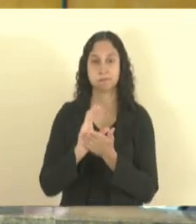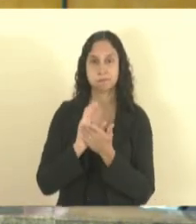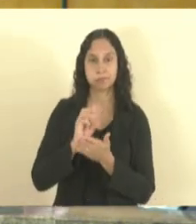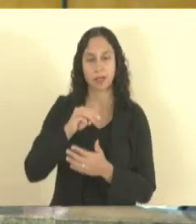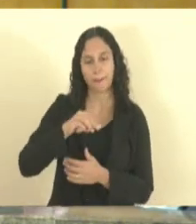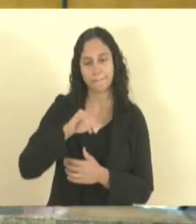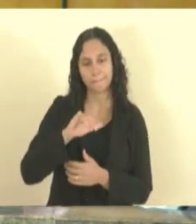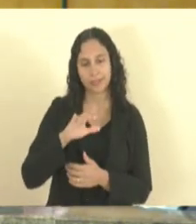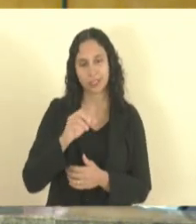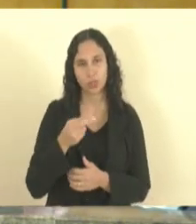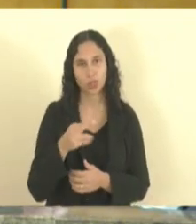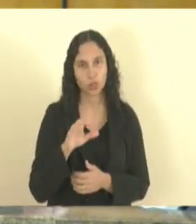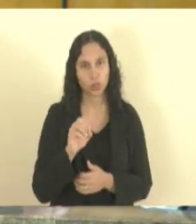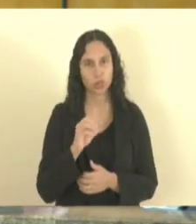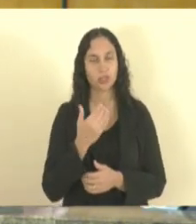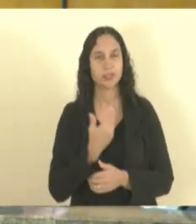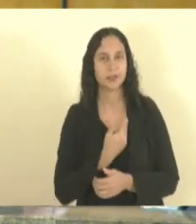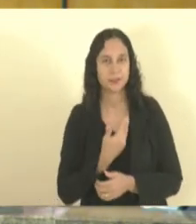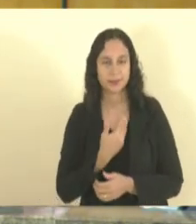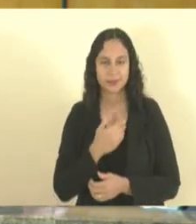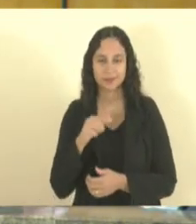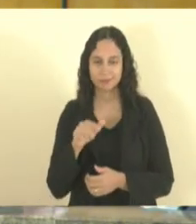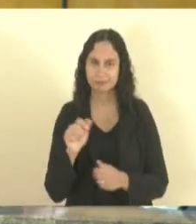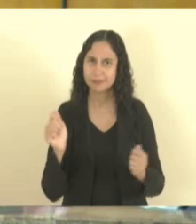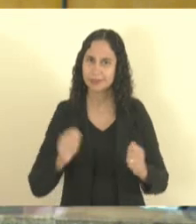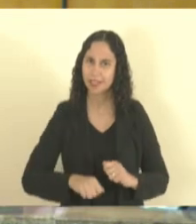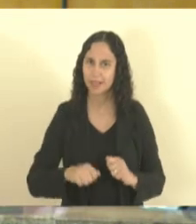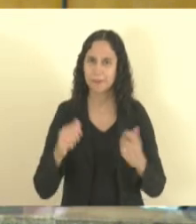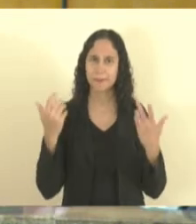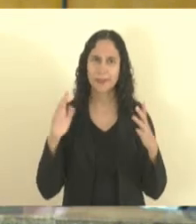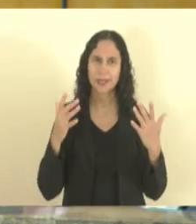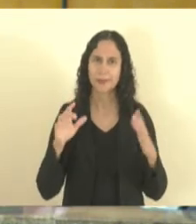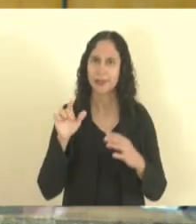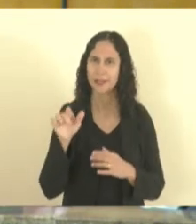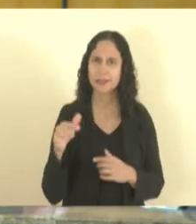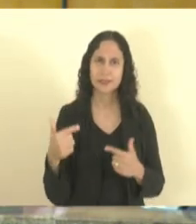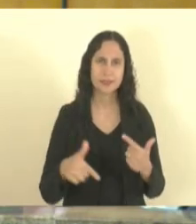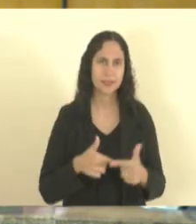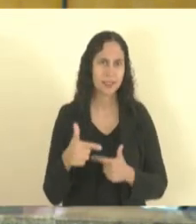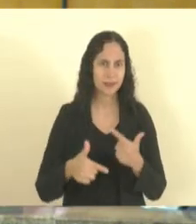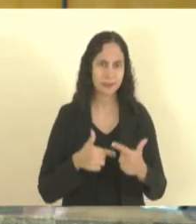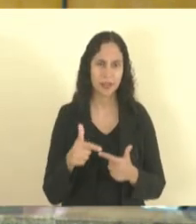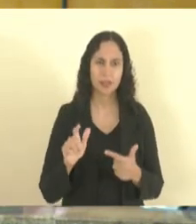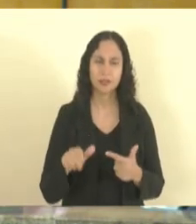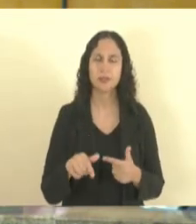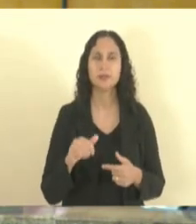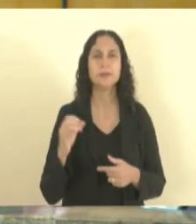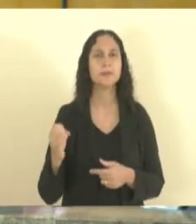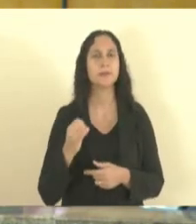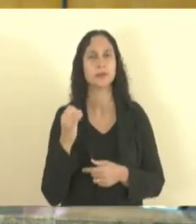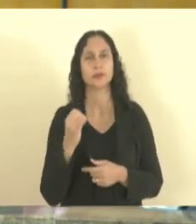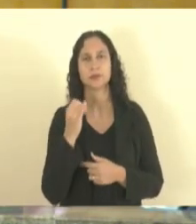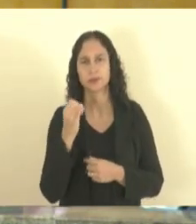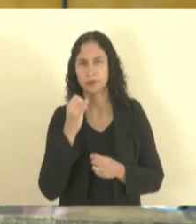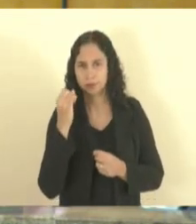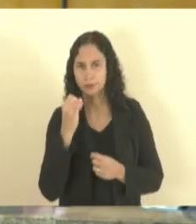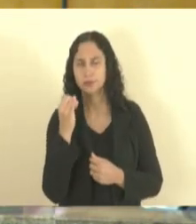com crédito de amigo então vocês estão fazendo um trabalho muito bom eu parabenizo o trabalho e destaco a importância